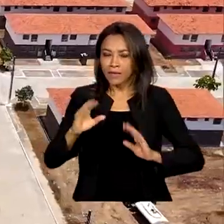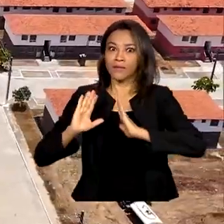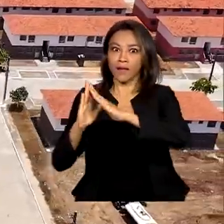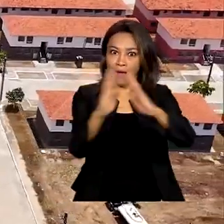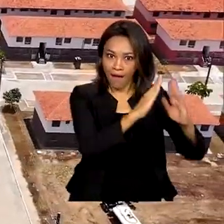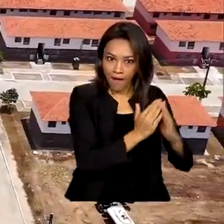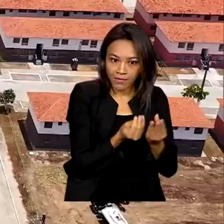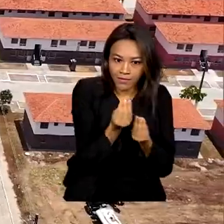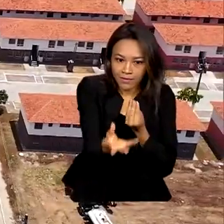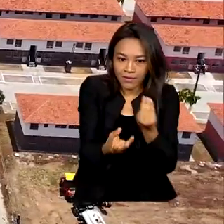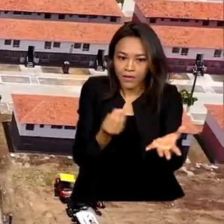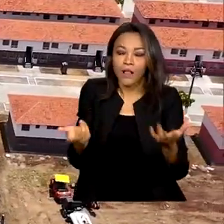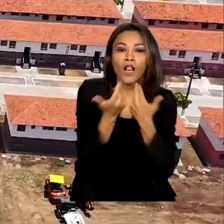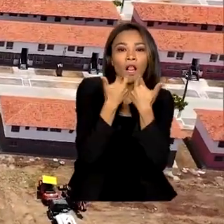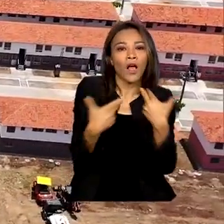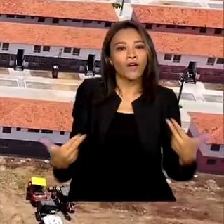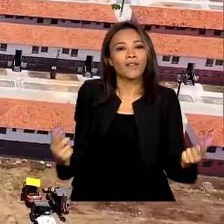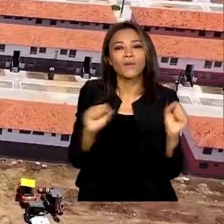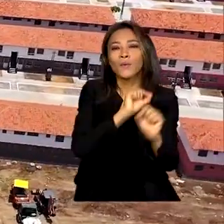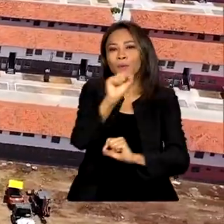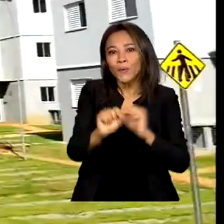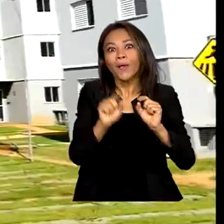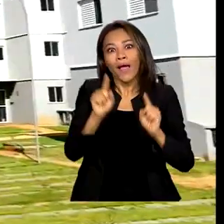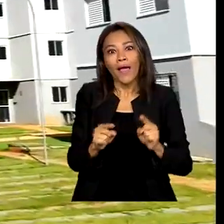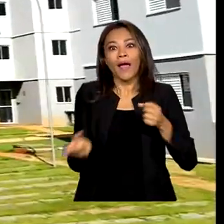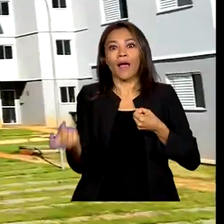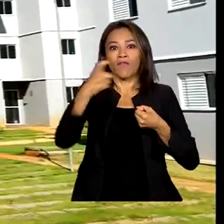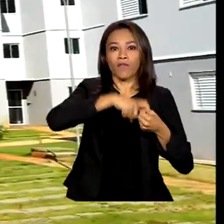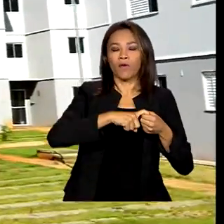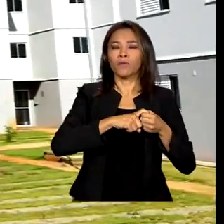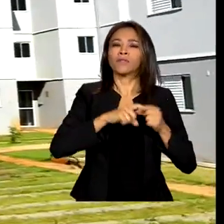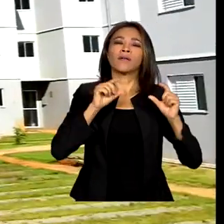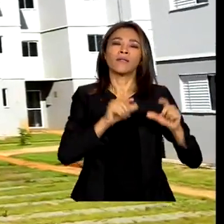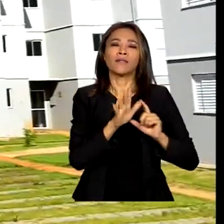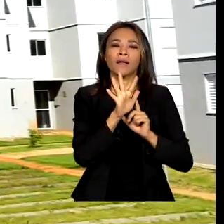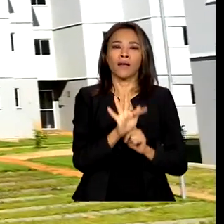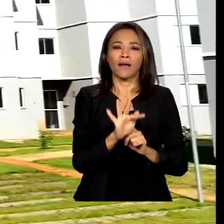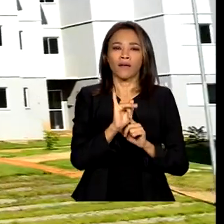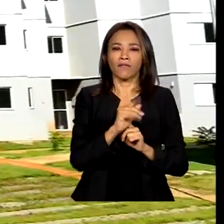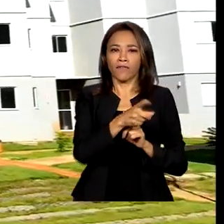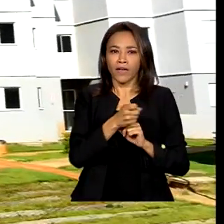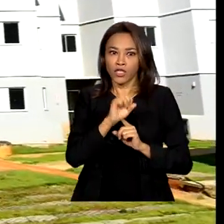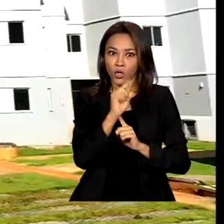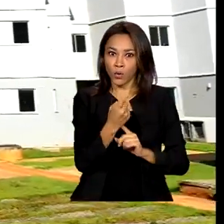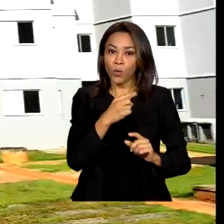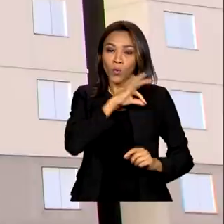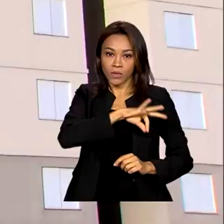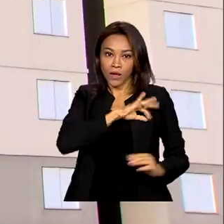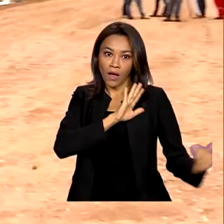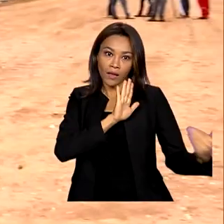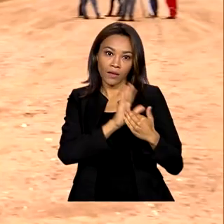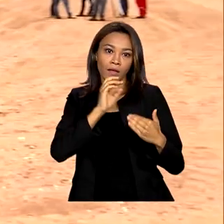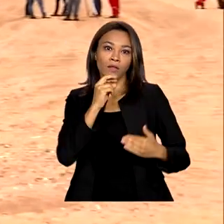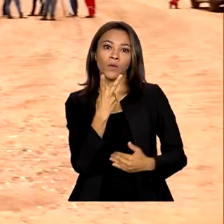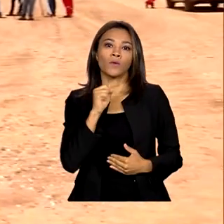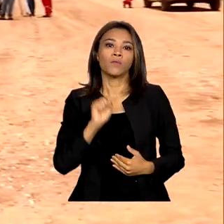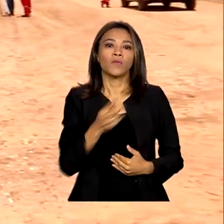Uma das principais novidades é o retorno da faixa 1 para famílias com renda de até 2.600 reais.